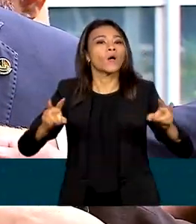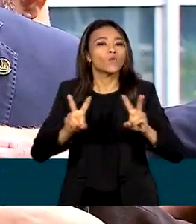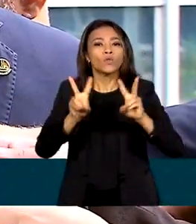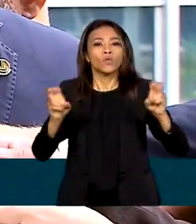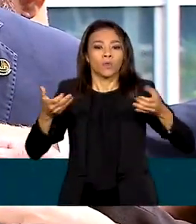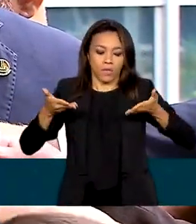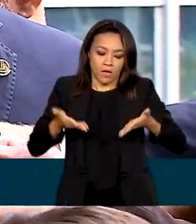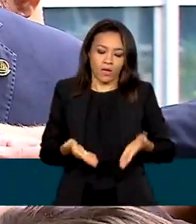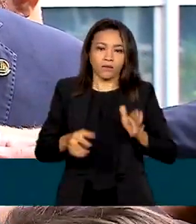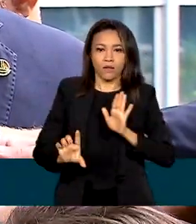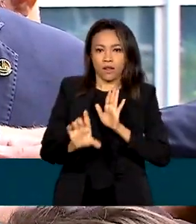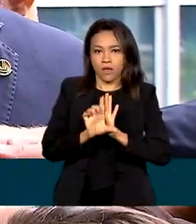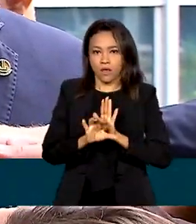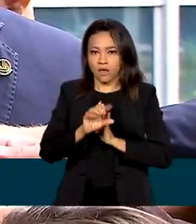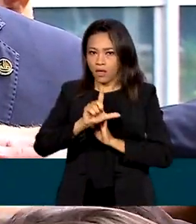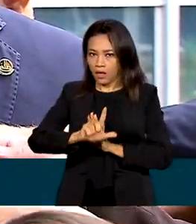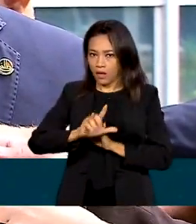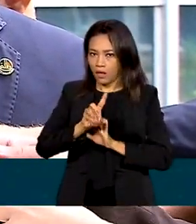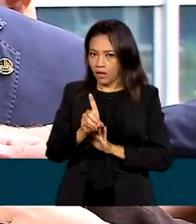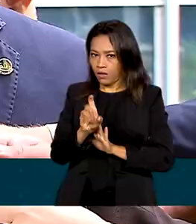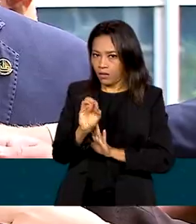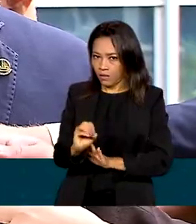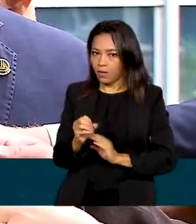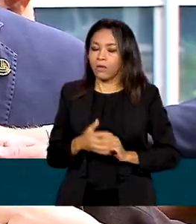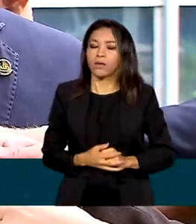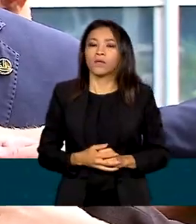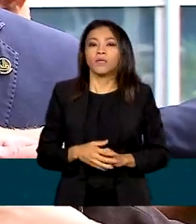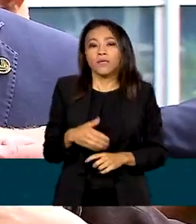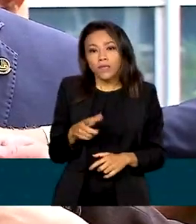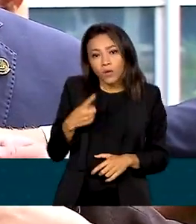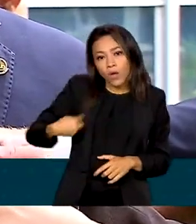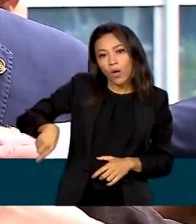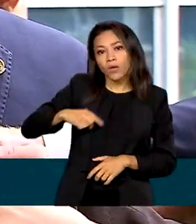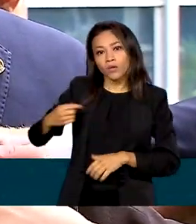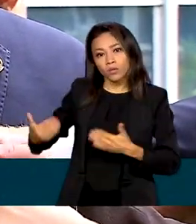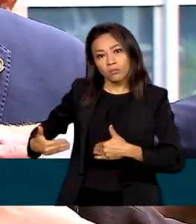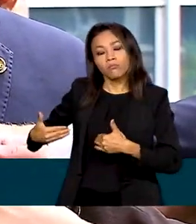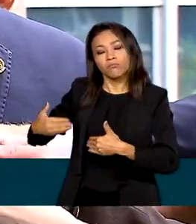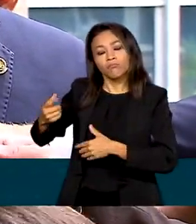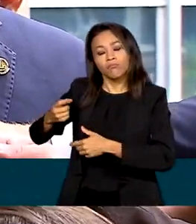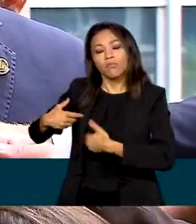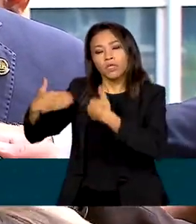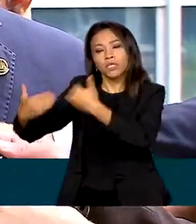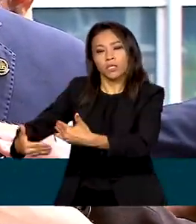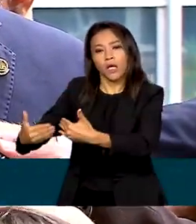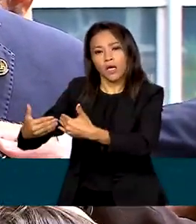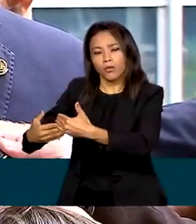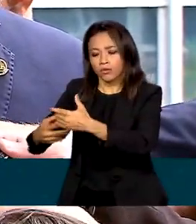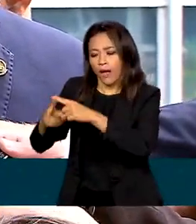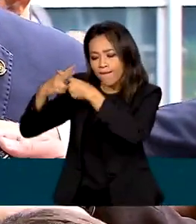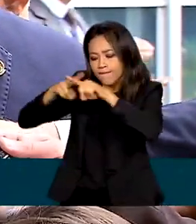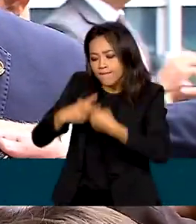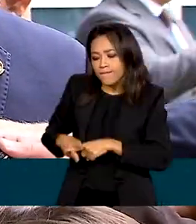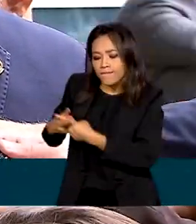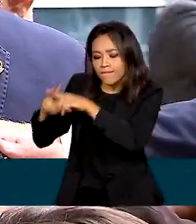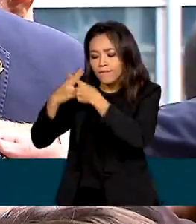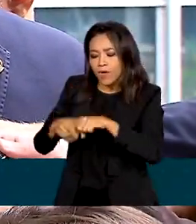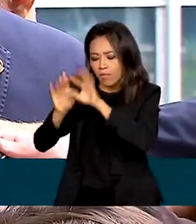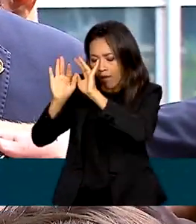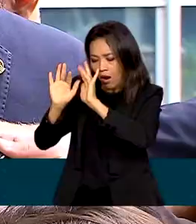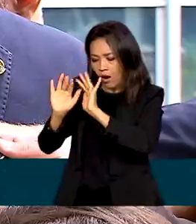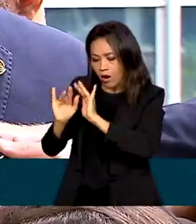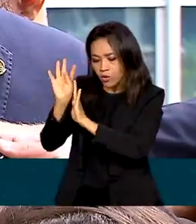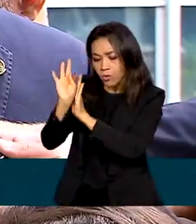LDO. Nesse meio tempo, o nosso ministério, junto com o Ministério da Fazenda, está fazendo o último ajuste redacional